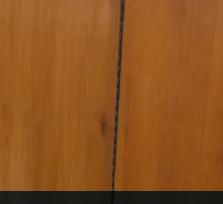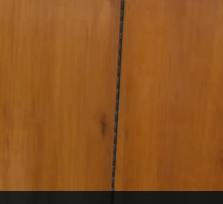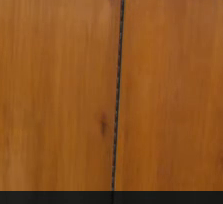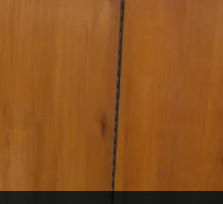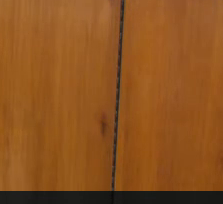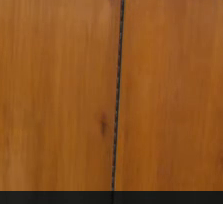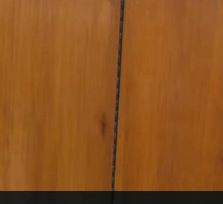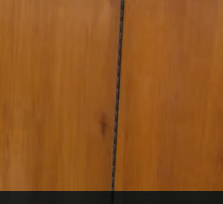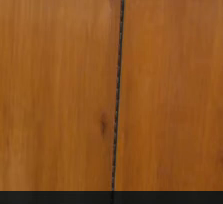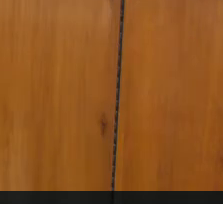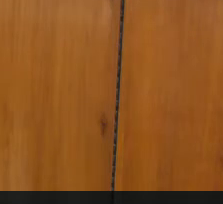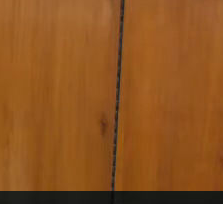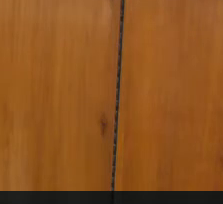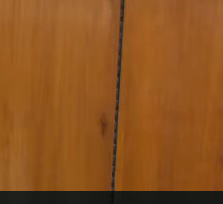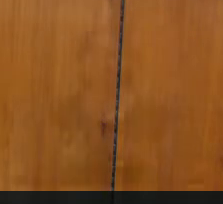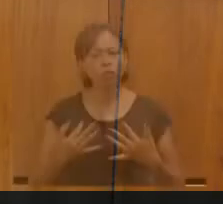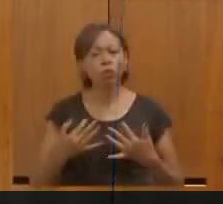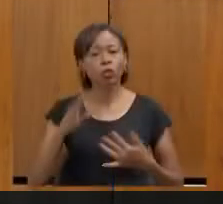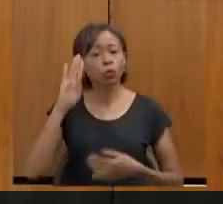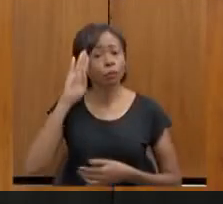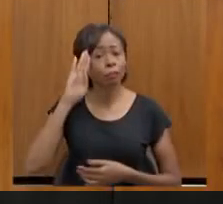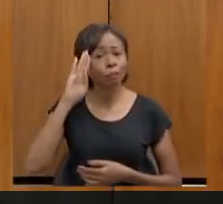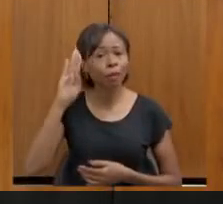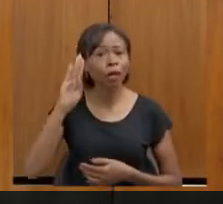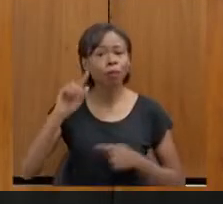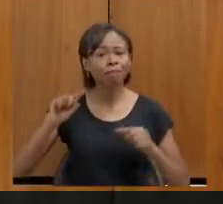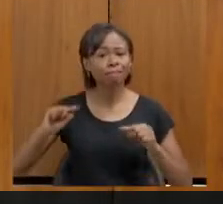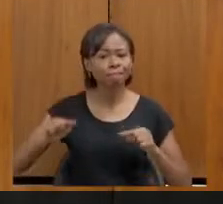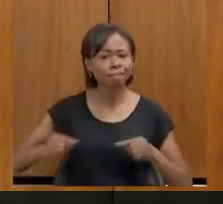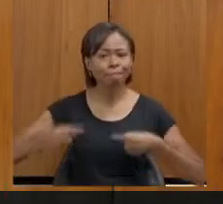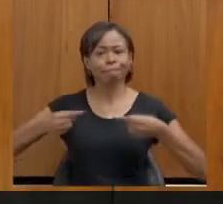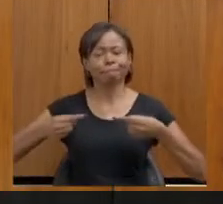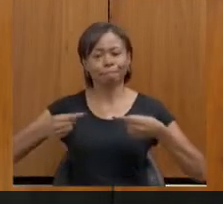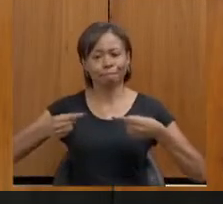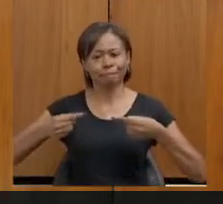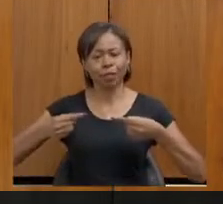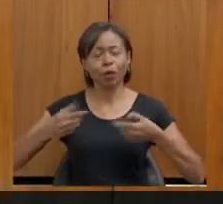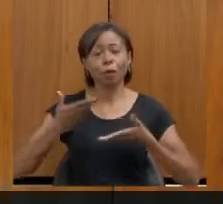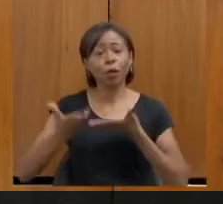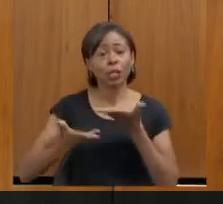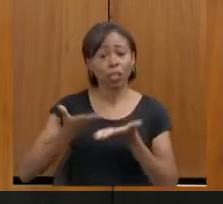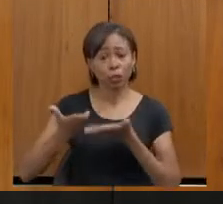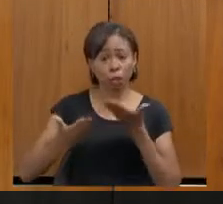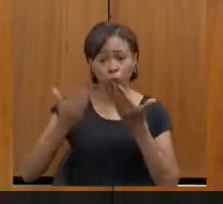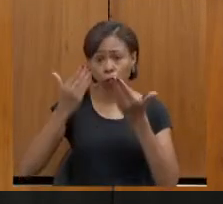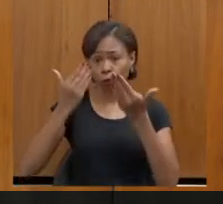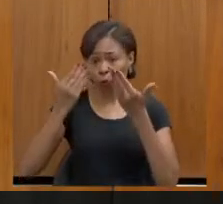falando sobre os principais desafios para esse atendimento psicossocial.